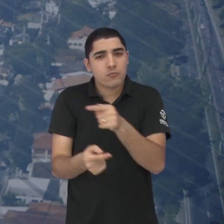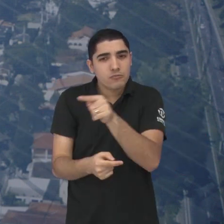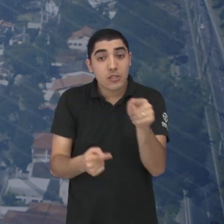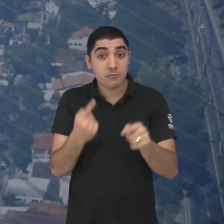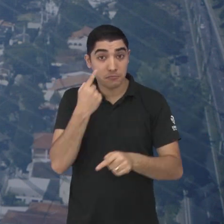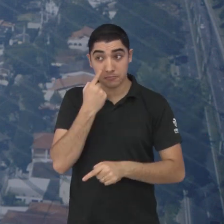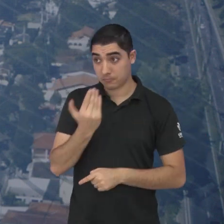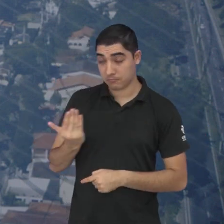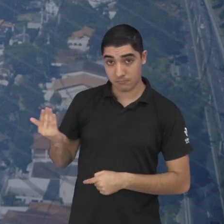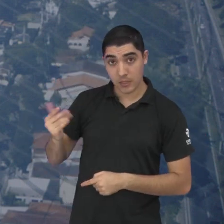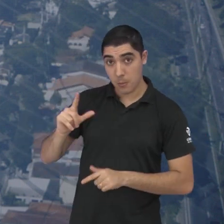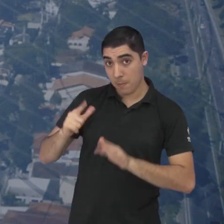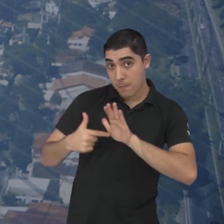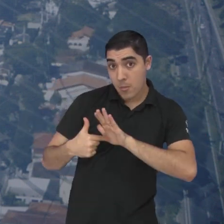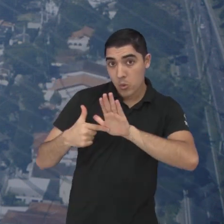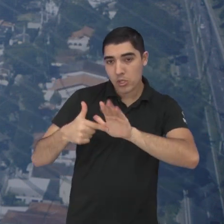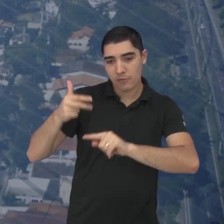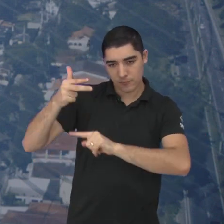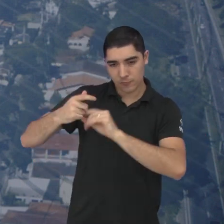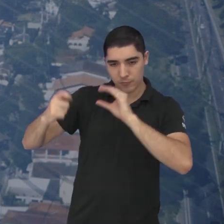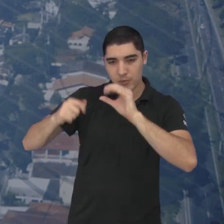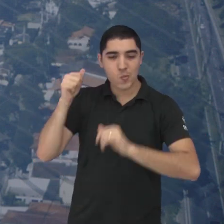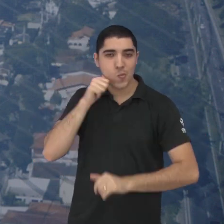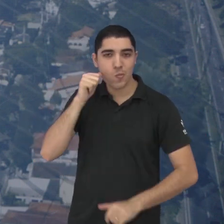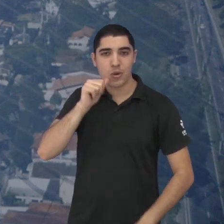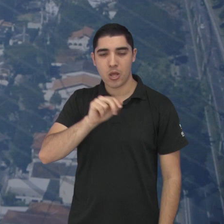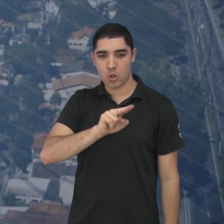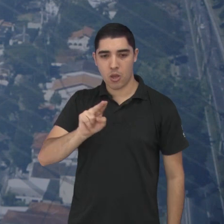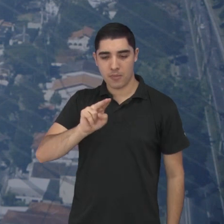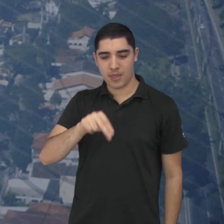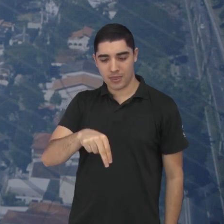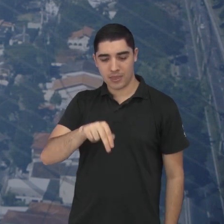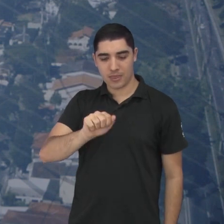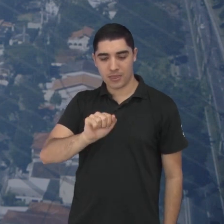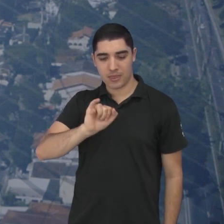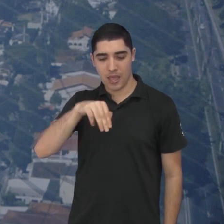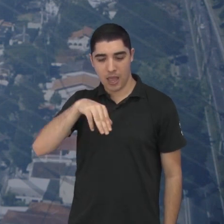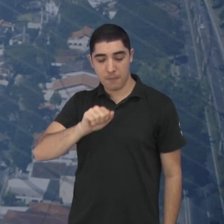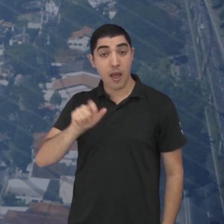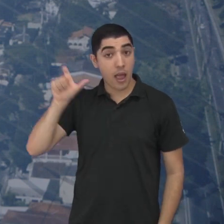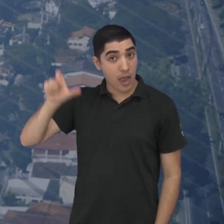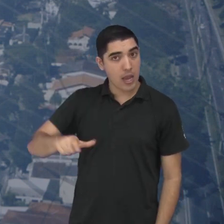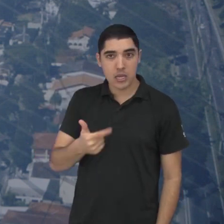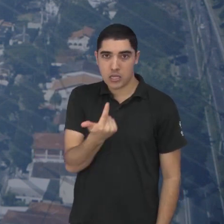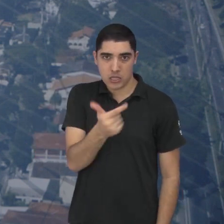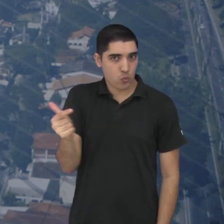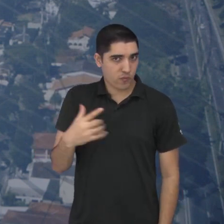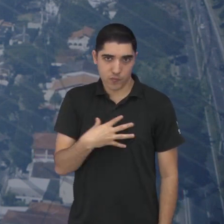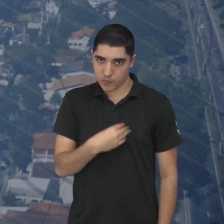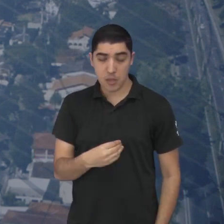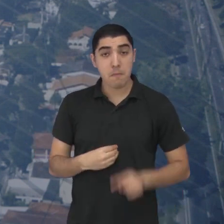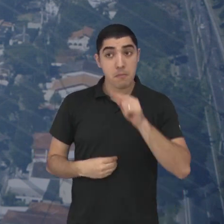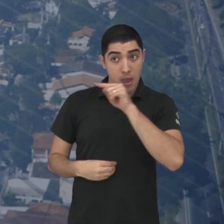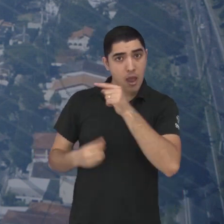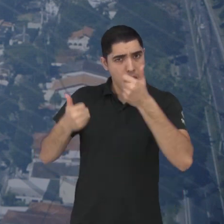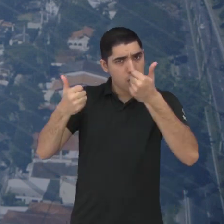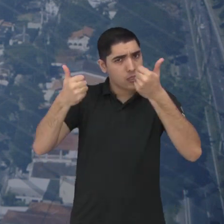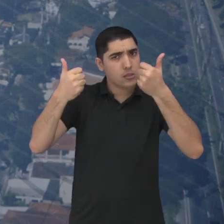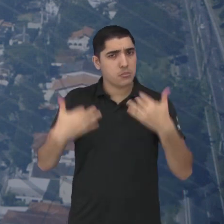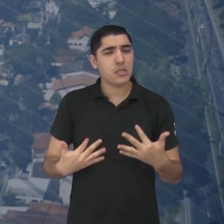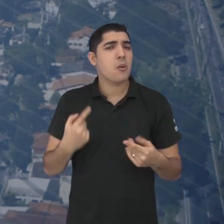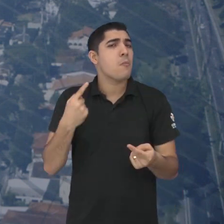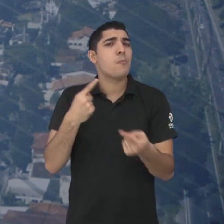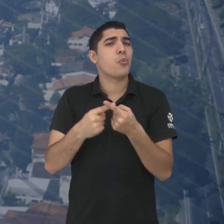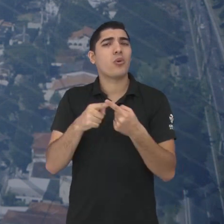assunto. Eu gostaria que vocês ficassem com o depoimento da Naima Pop, que é uma jornalista também, ela não tem